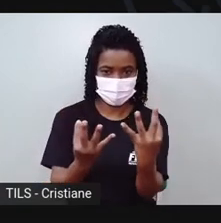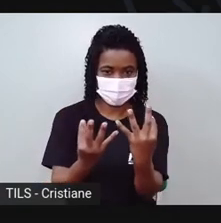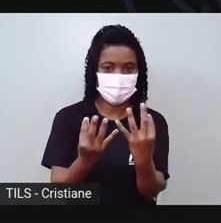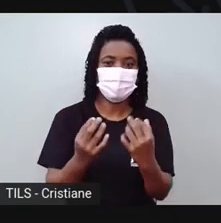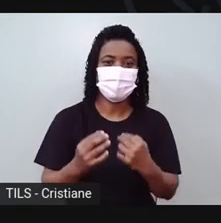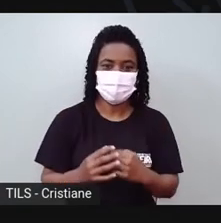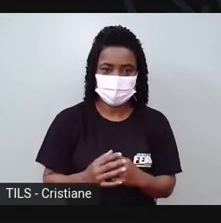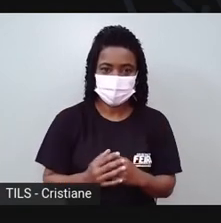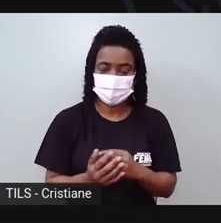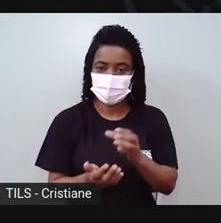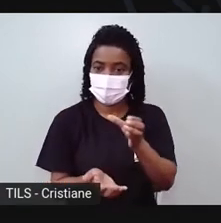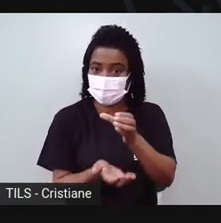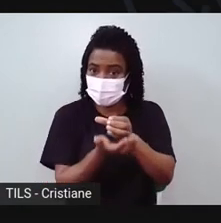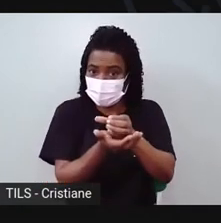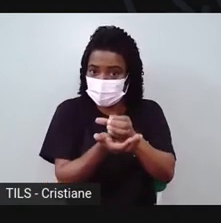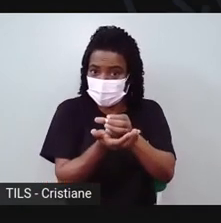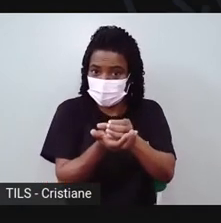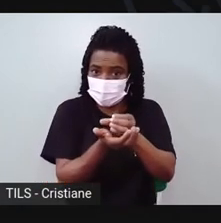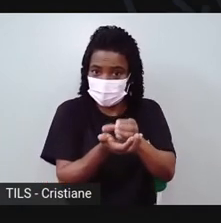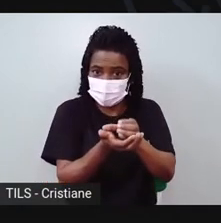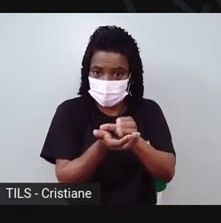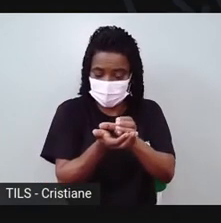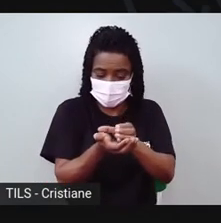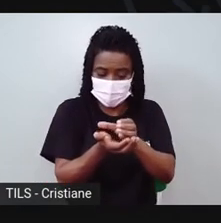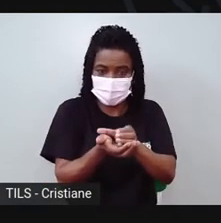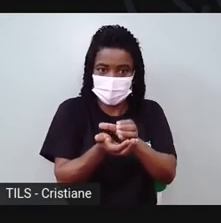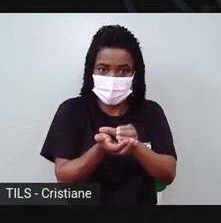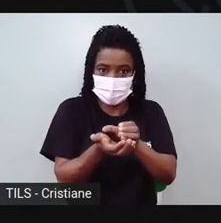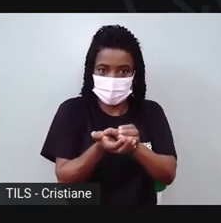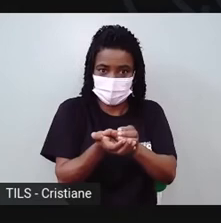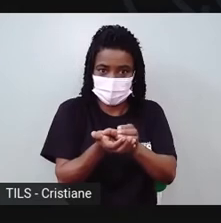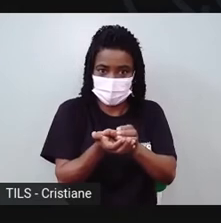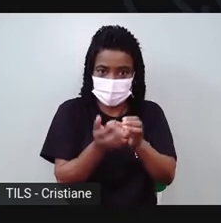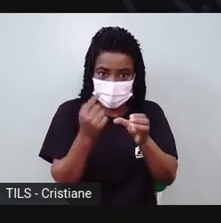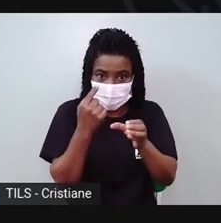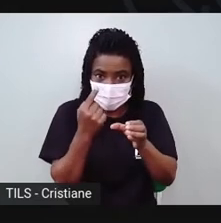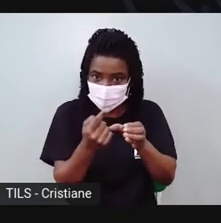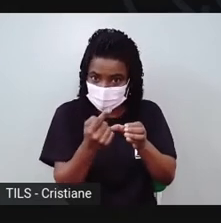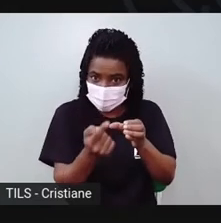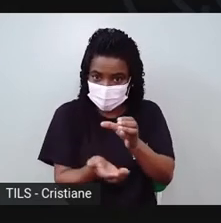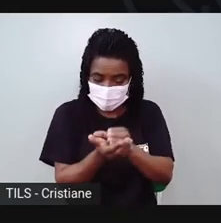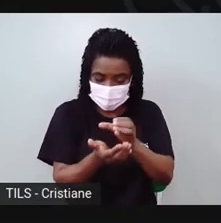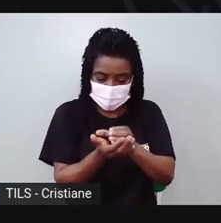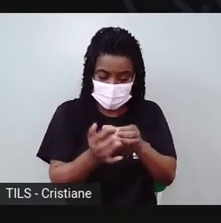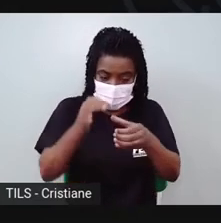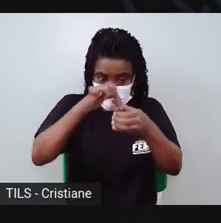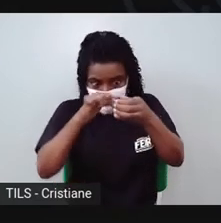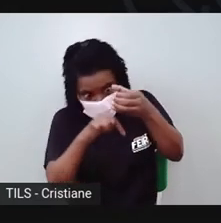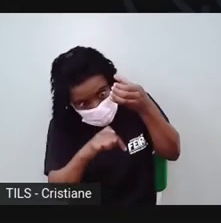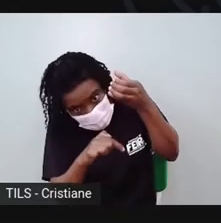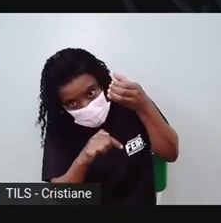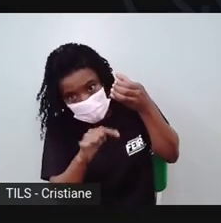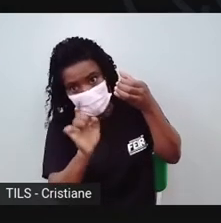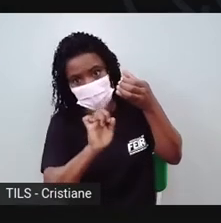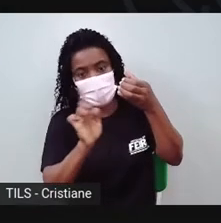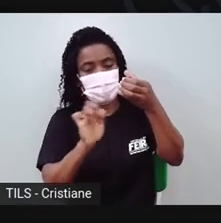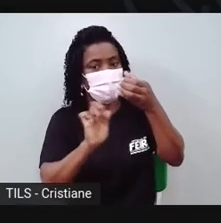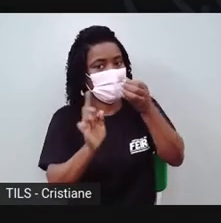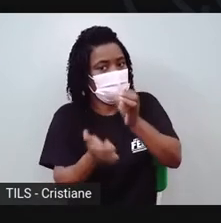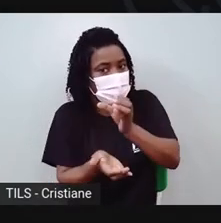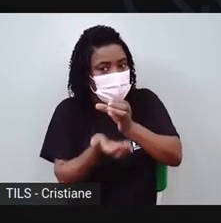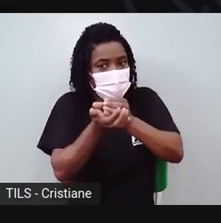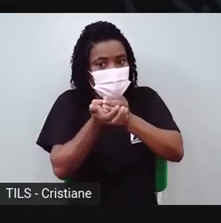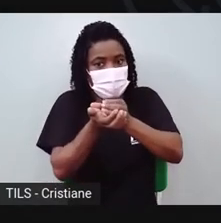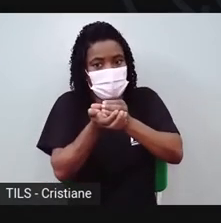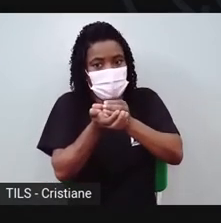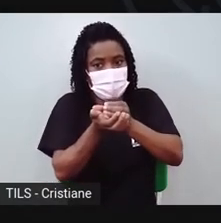e o fundo tem que deixar um fundinho bem grossinho lá embaixo, ó, não pode apertar muito não, sabe? Pra afundar